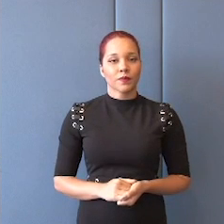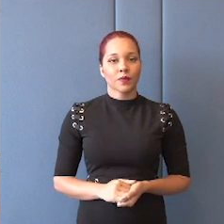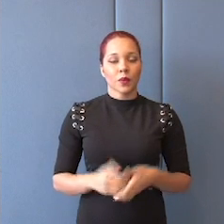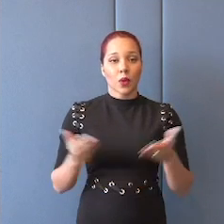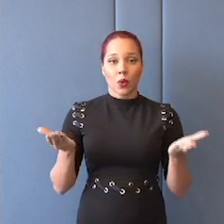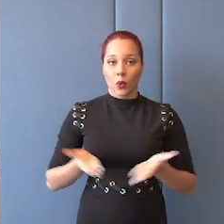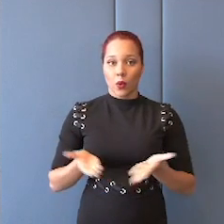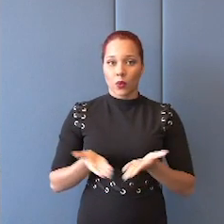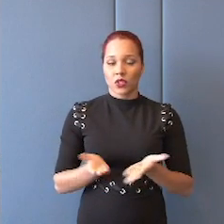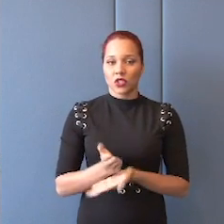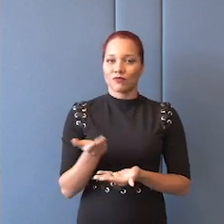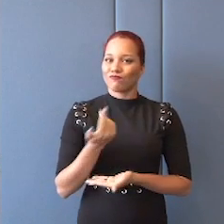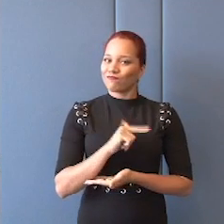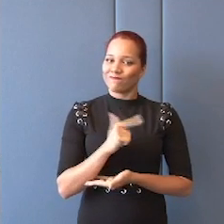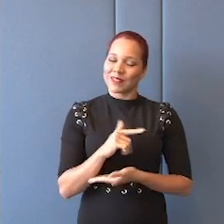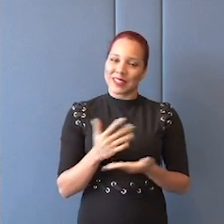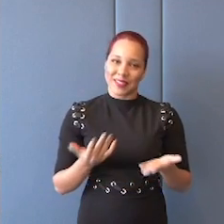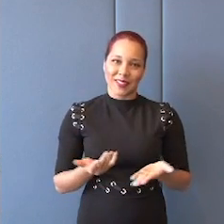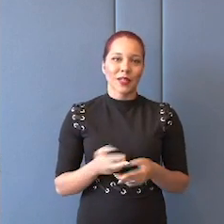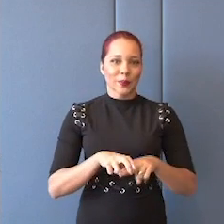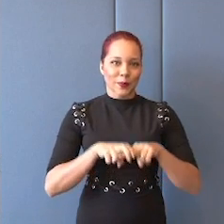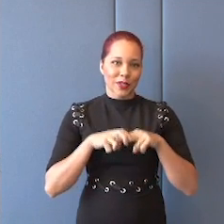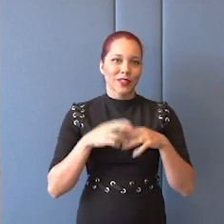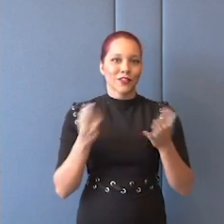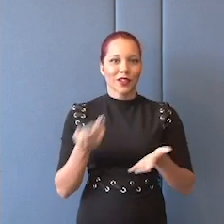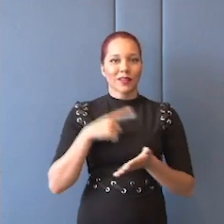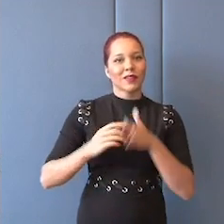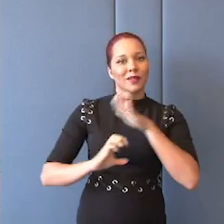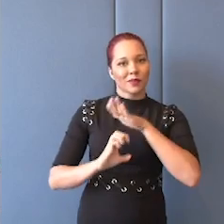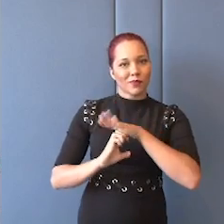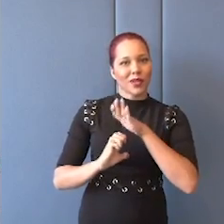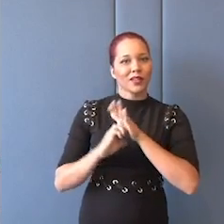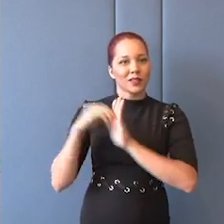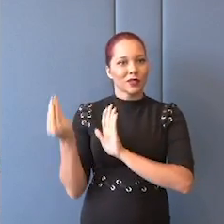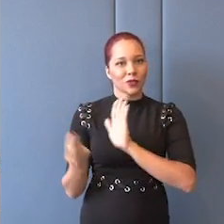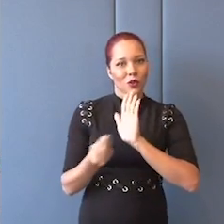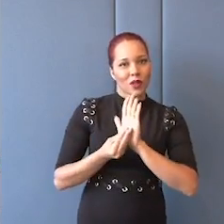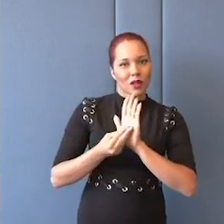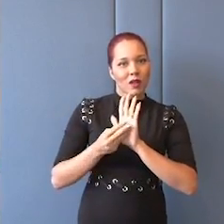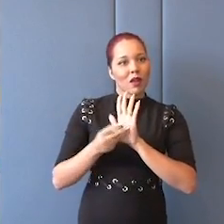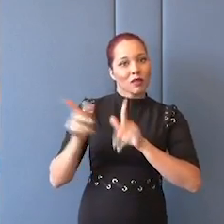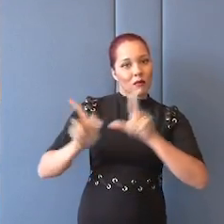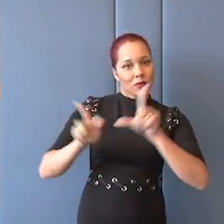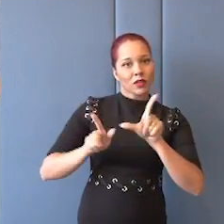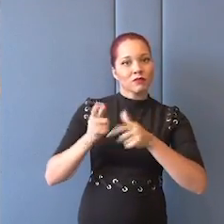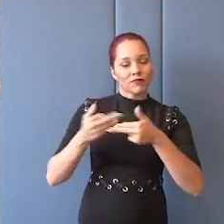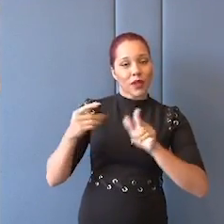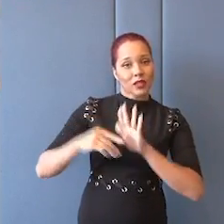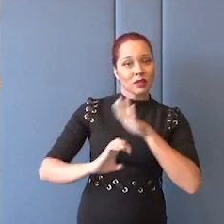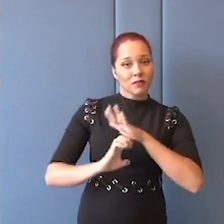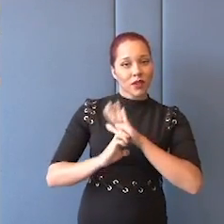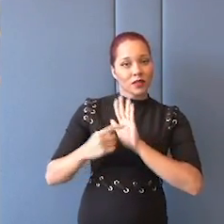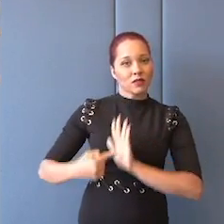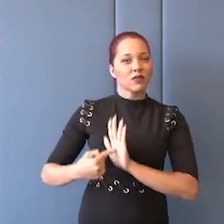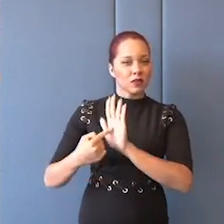hoje isso não existe. por isso, hoje a mídia é essa empresa de rotulagem, a mídia é essa empresa de direcionamento e,